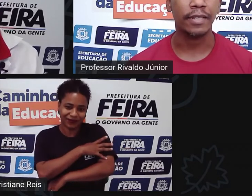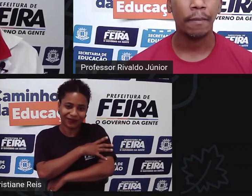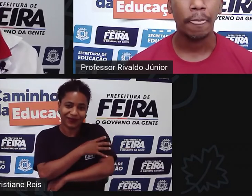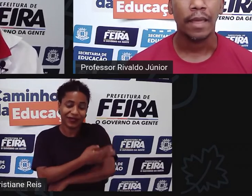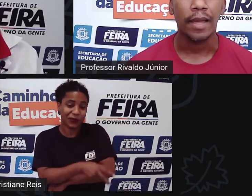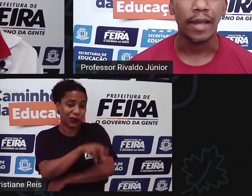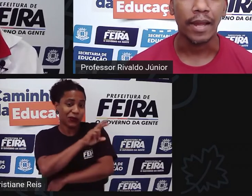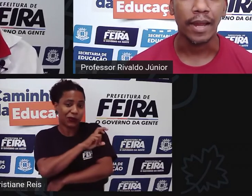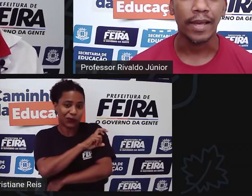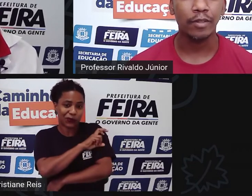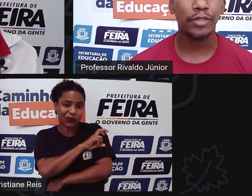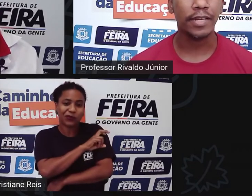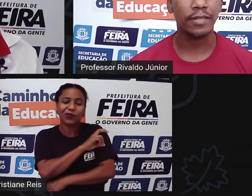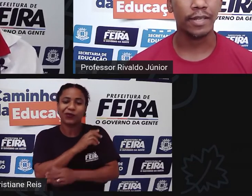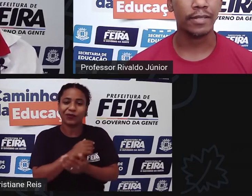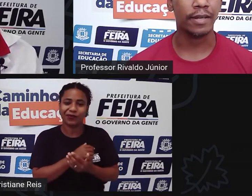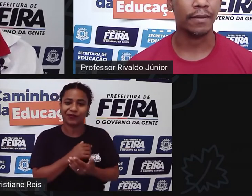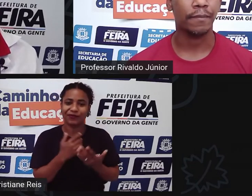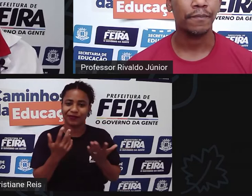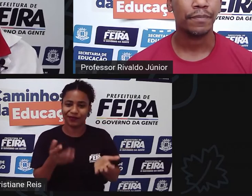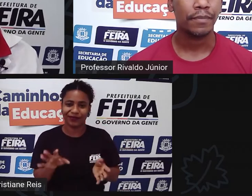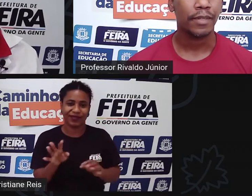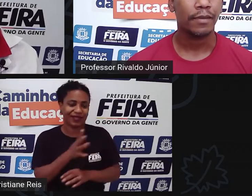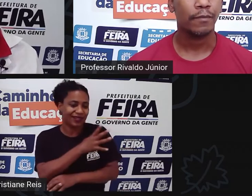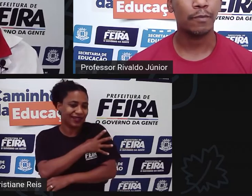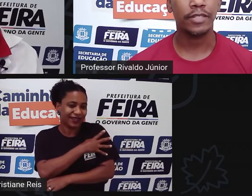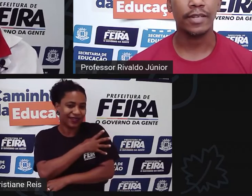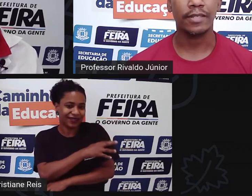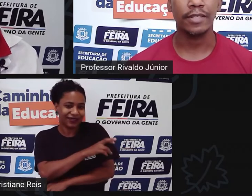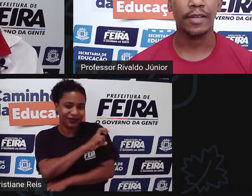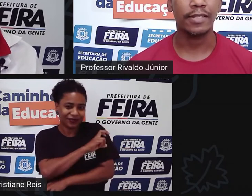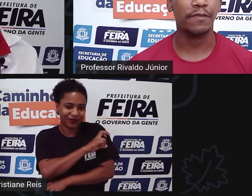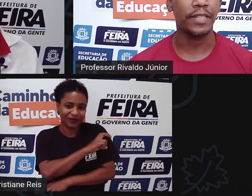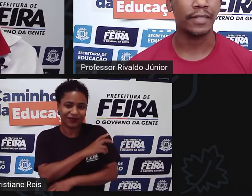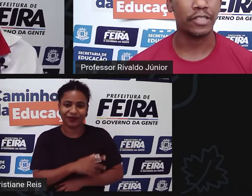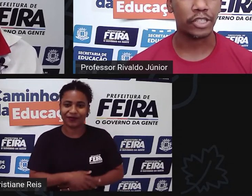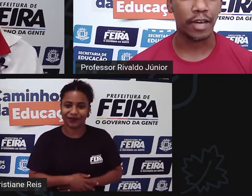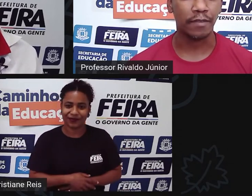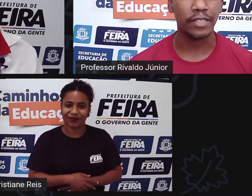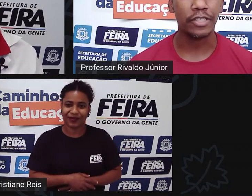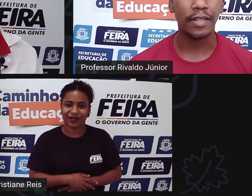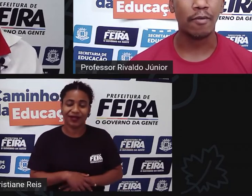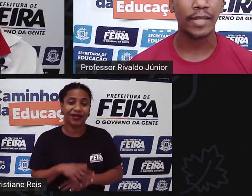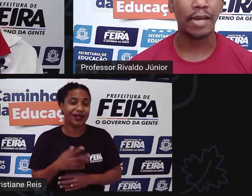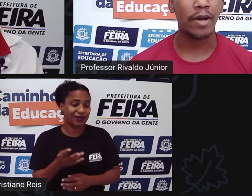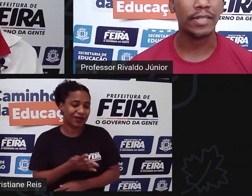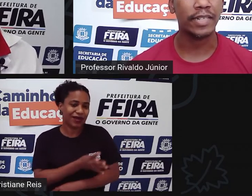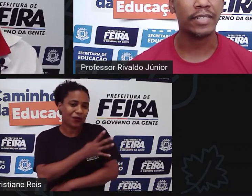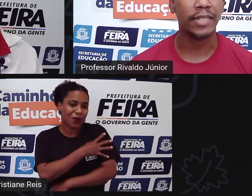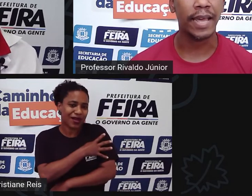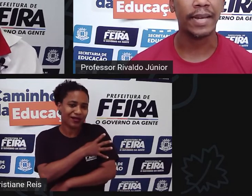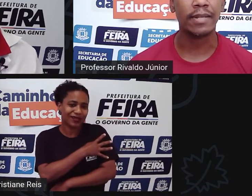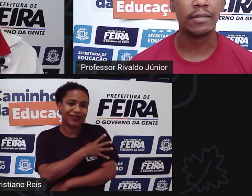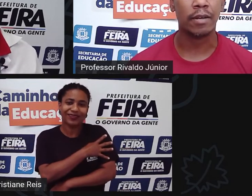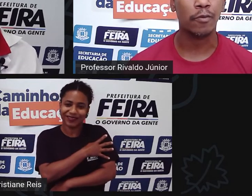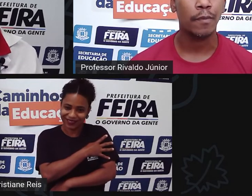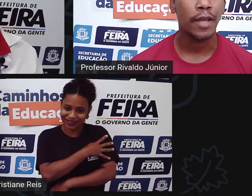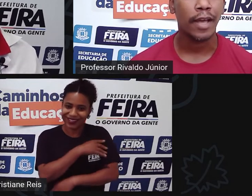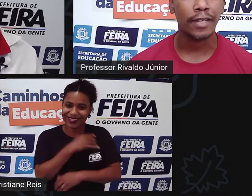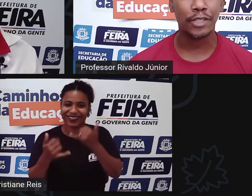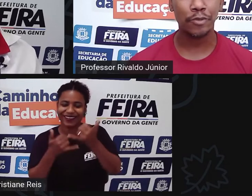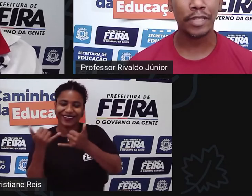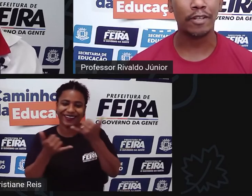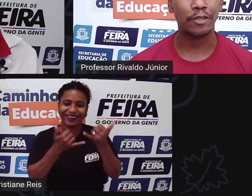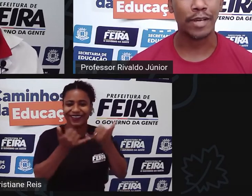série ela não tem essa vamos dizer assim essa virada de chave até a quarta série a gente tem recriação